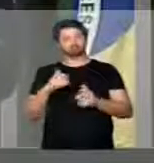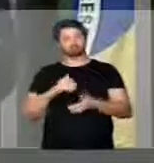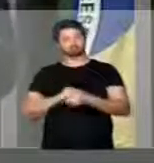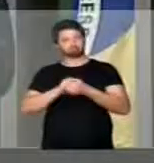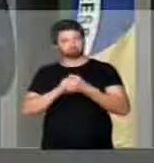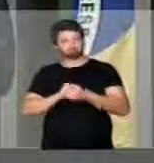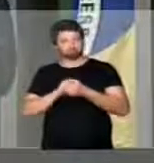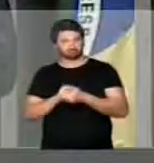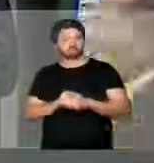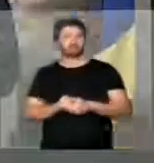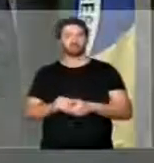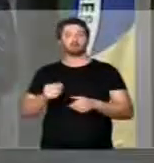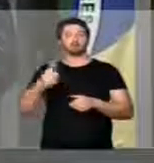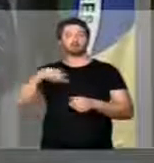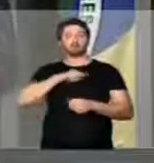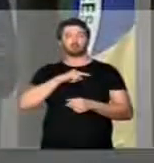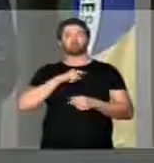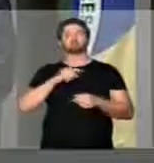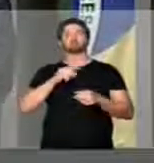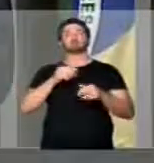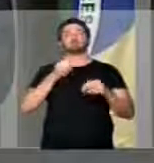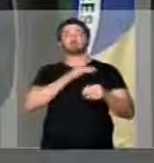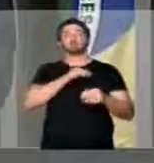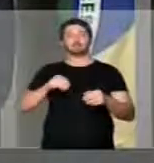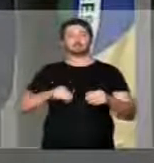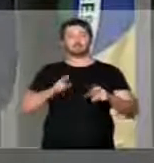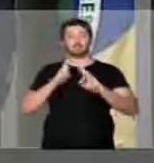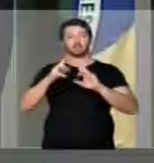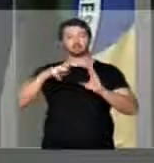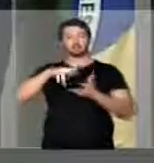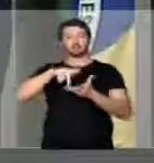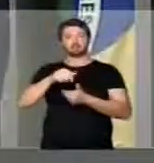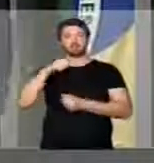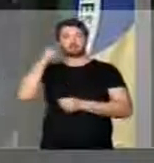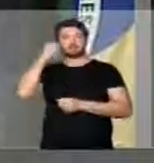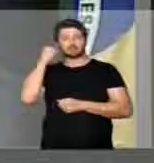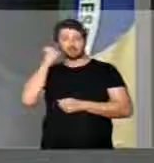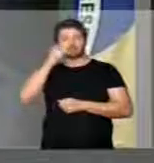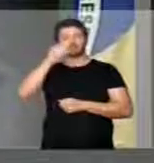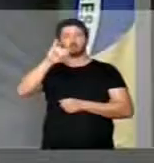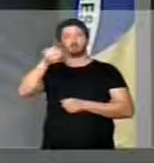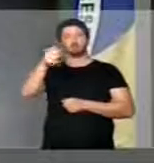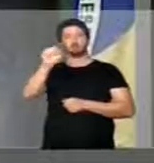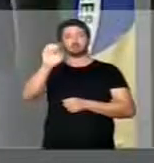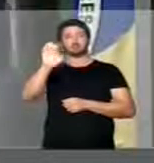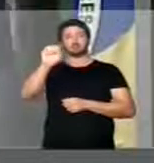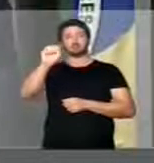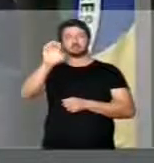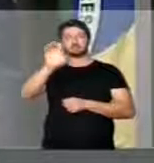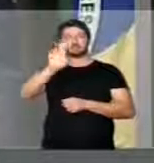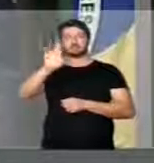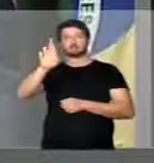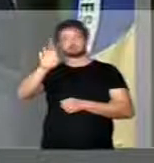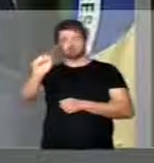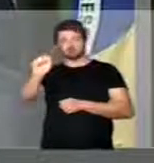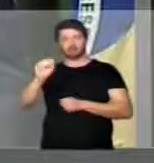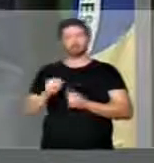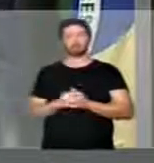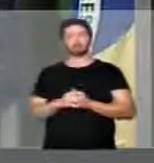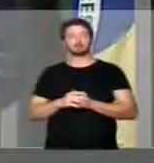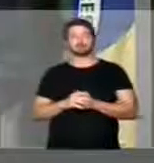o nosso chanceler, ministro das Relações Exteriores, senador José Serra, ministro José Serra.